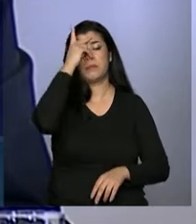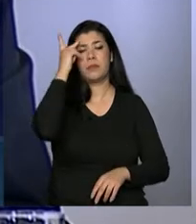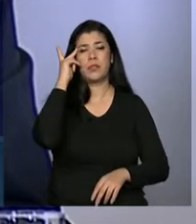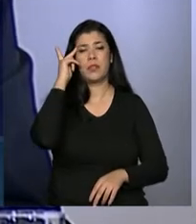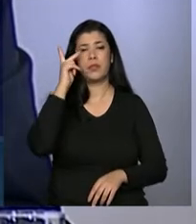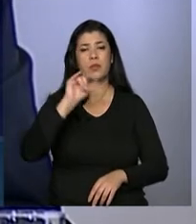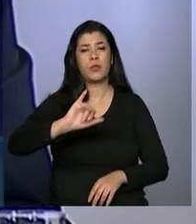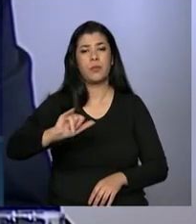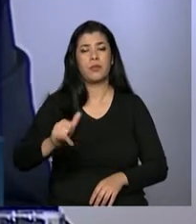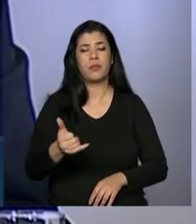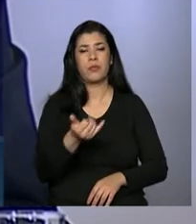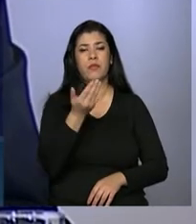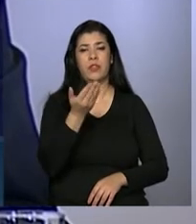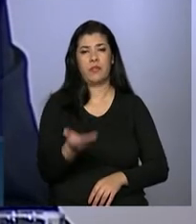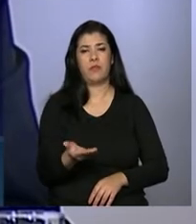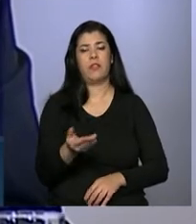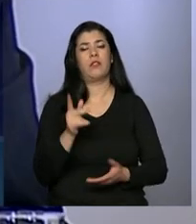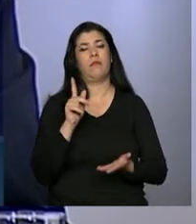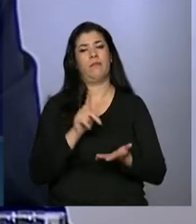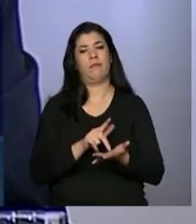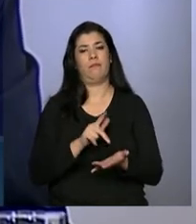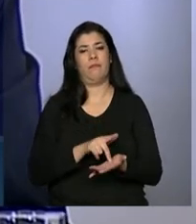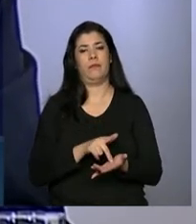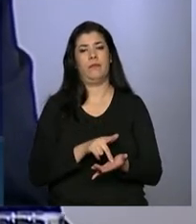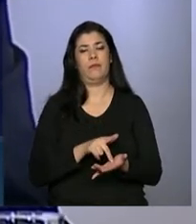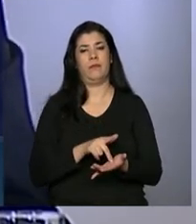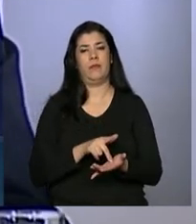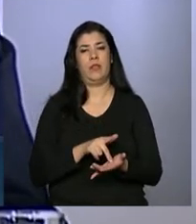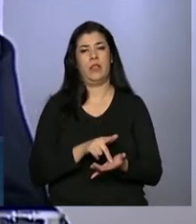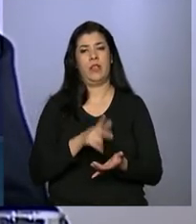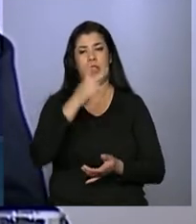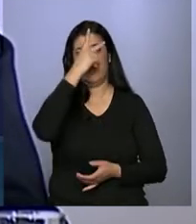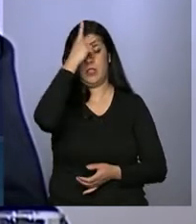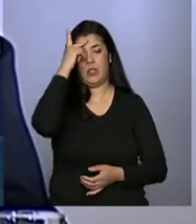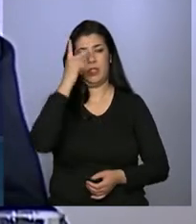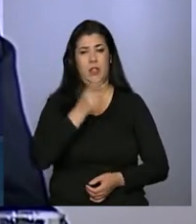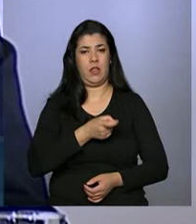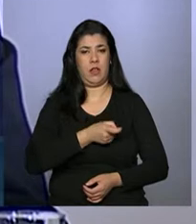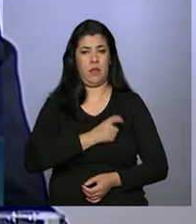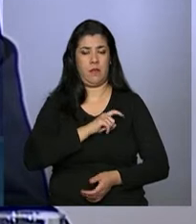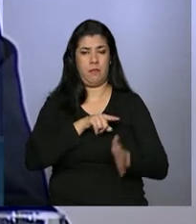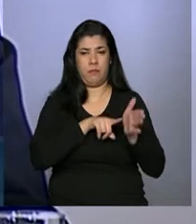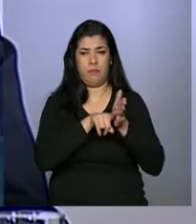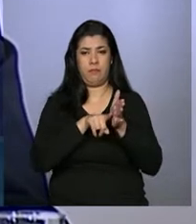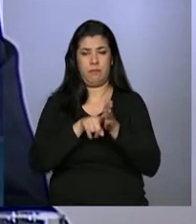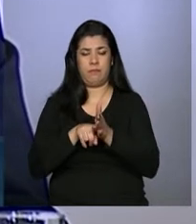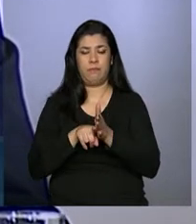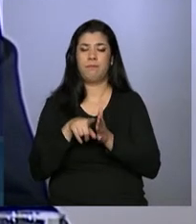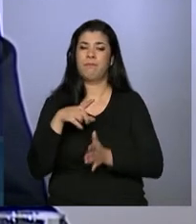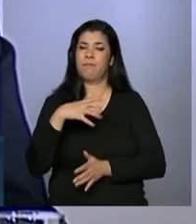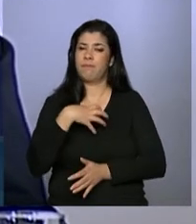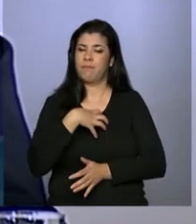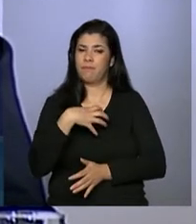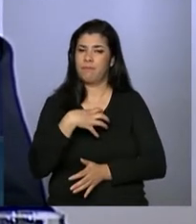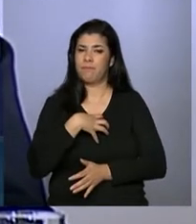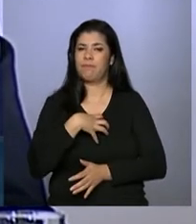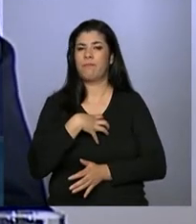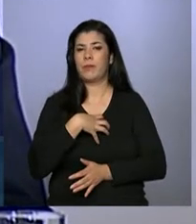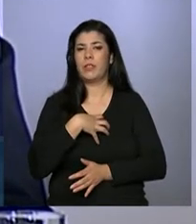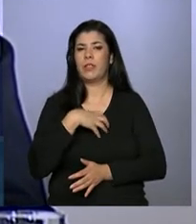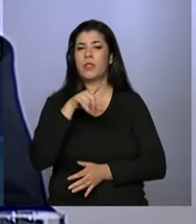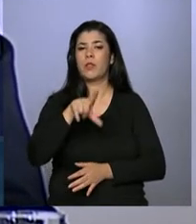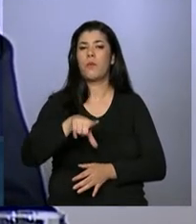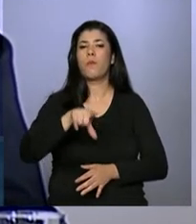fazem dela realidade. Os auditores fiscais do trabalho, felizmente, estão entre